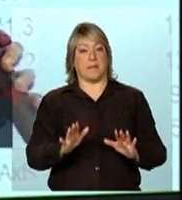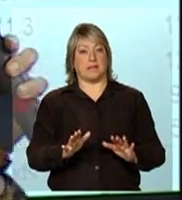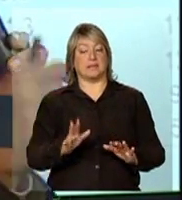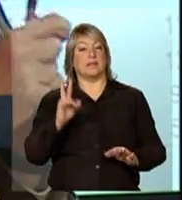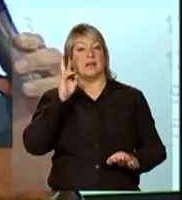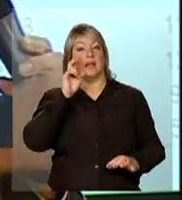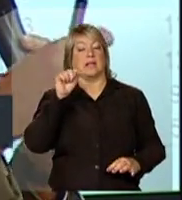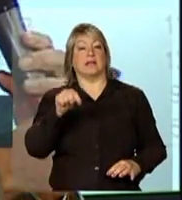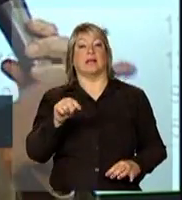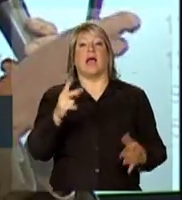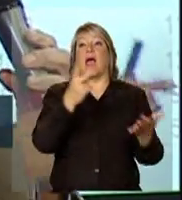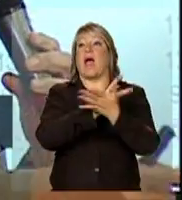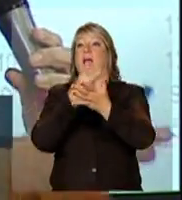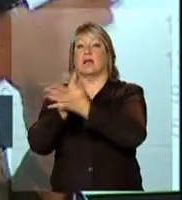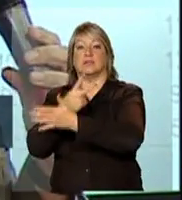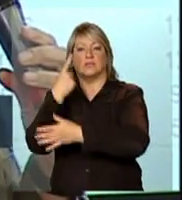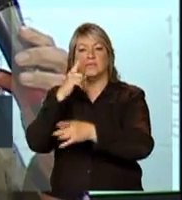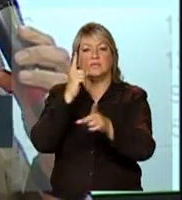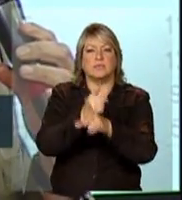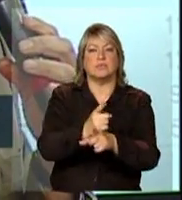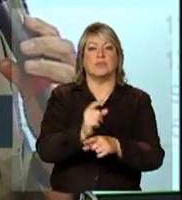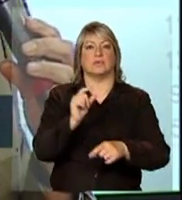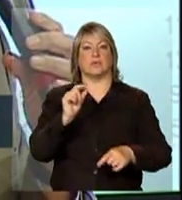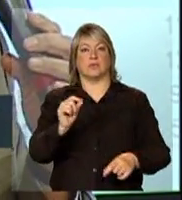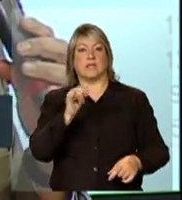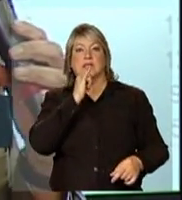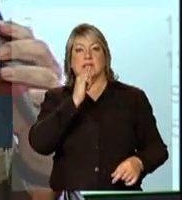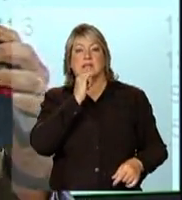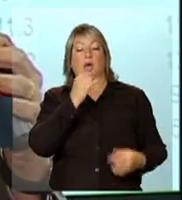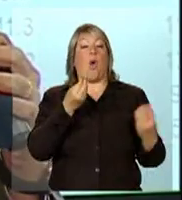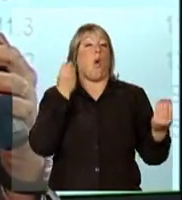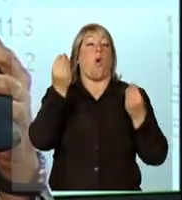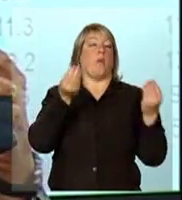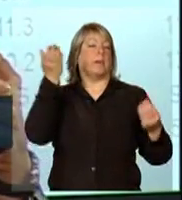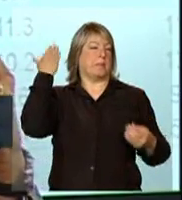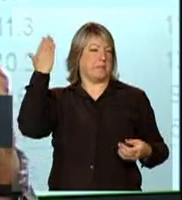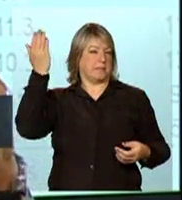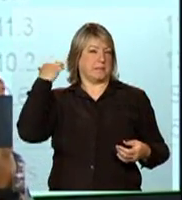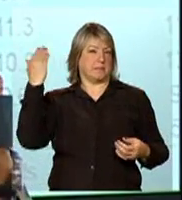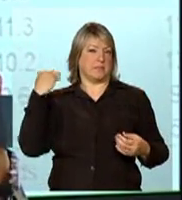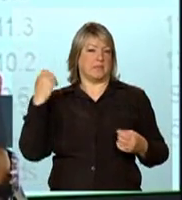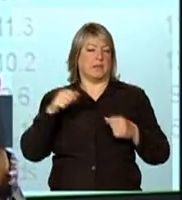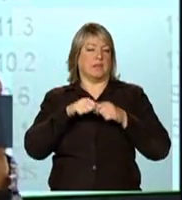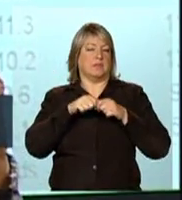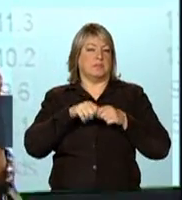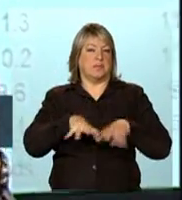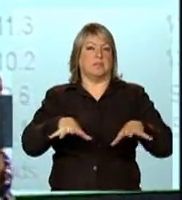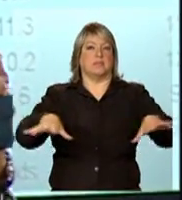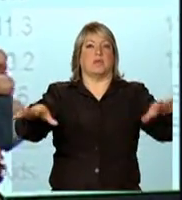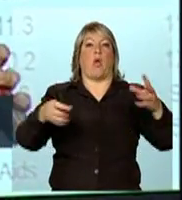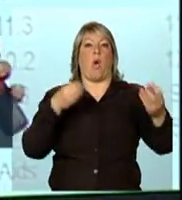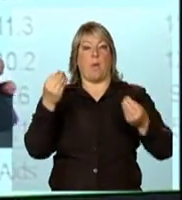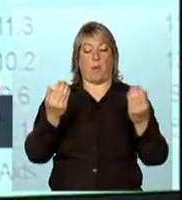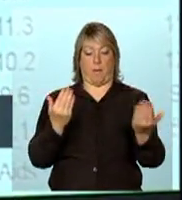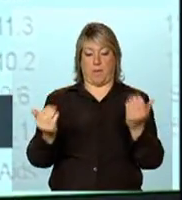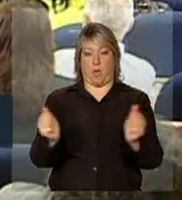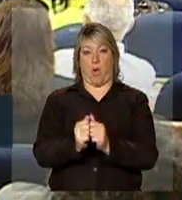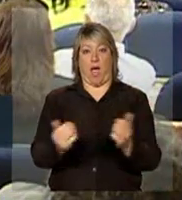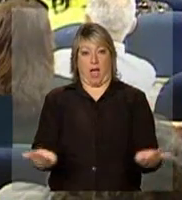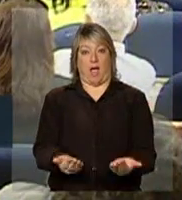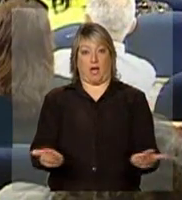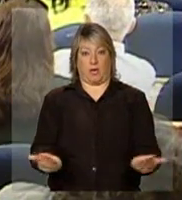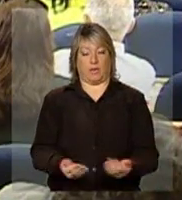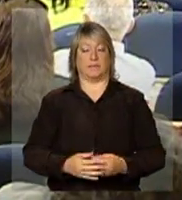são casos que são identificados, ou seja, é como era a transmissão nesses estados há dez anos atrás, pelo menos. Pode passar.